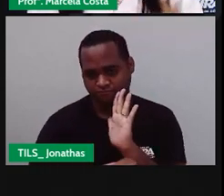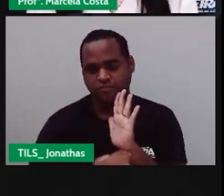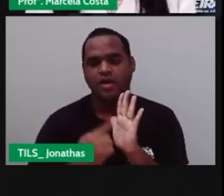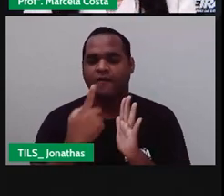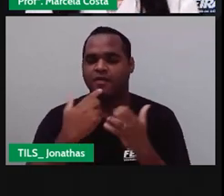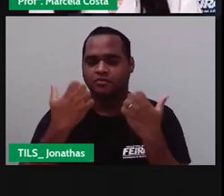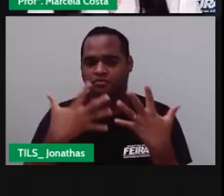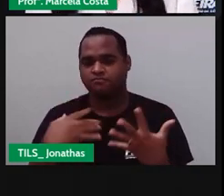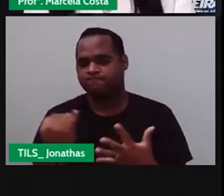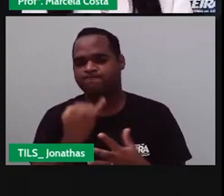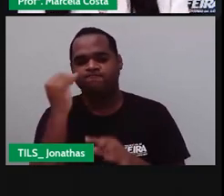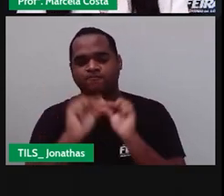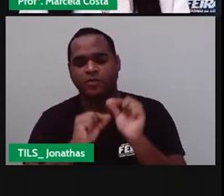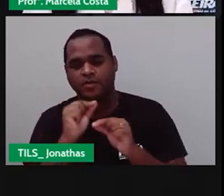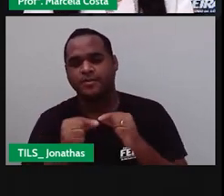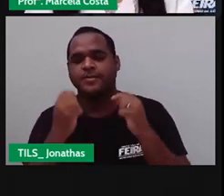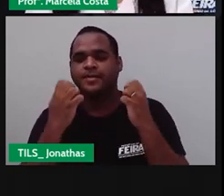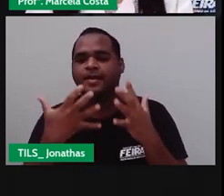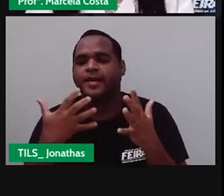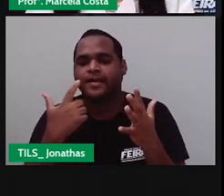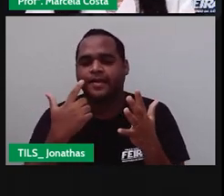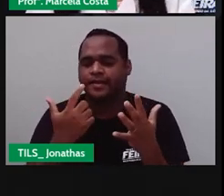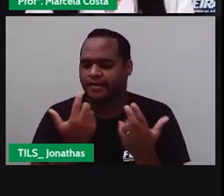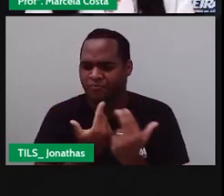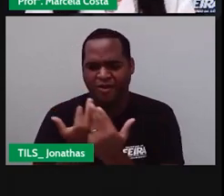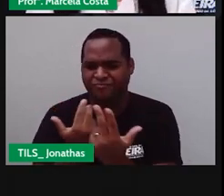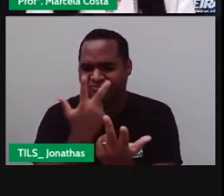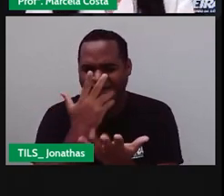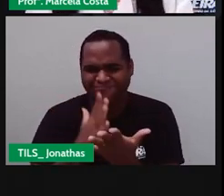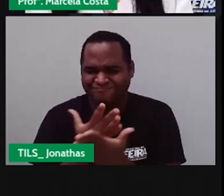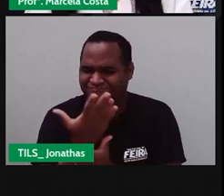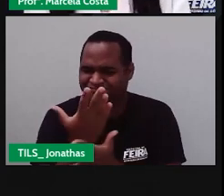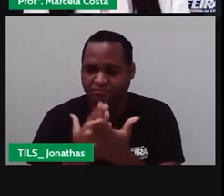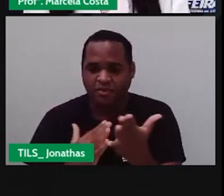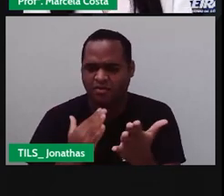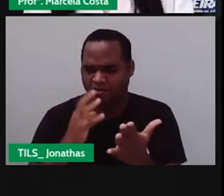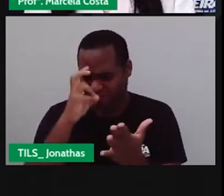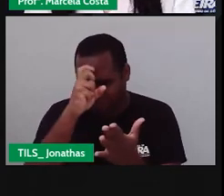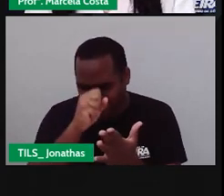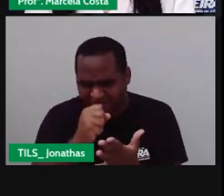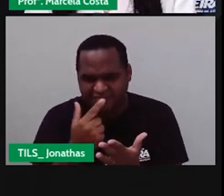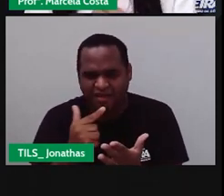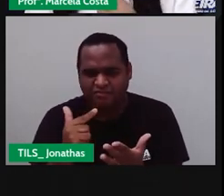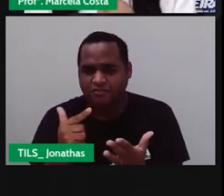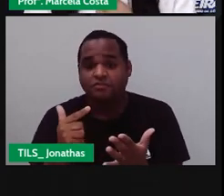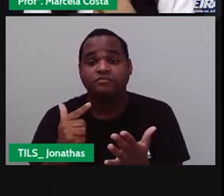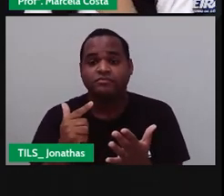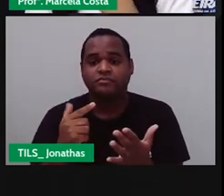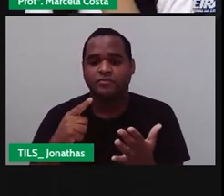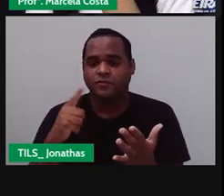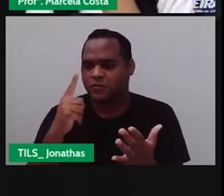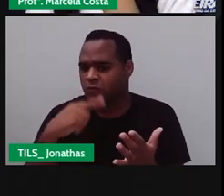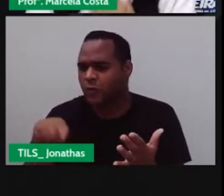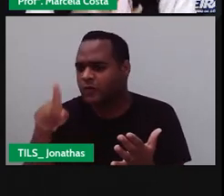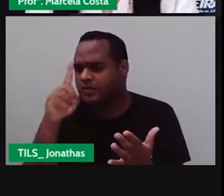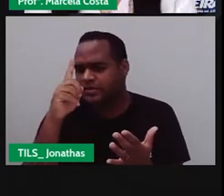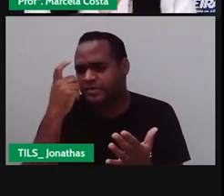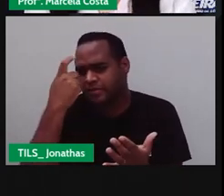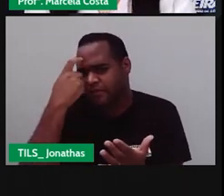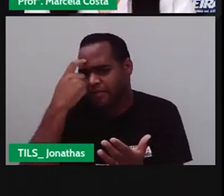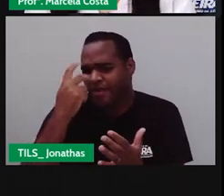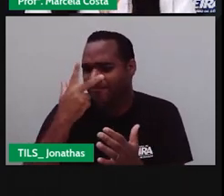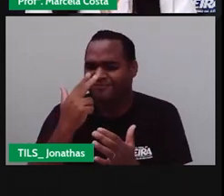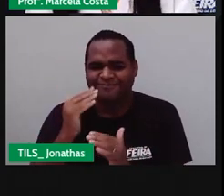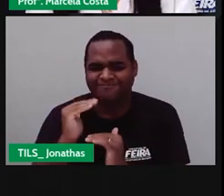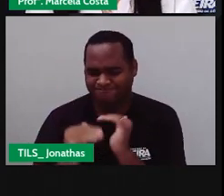Que tudo igualzinho É muito chato Porque tudo igual A gente não aprende A gente não Se